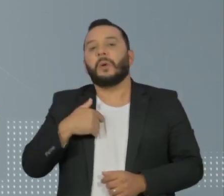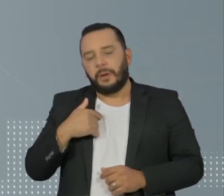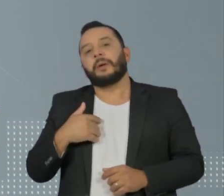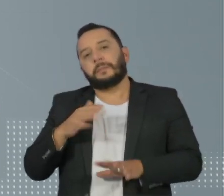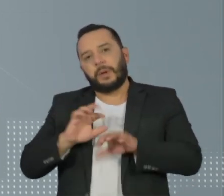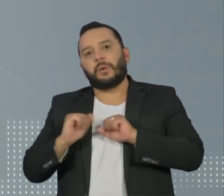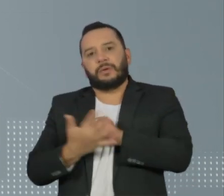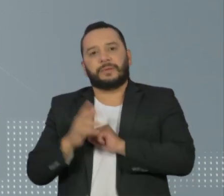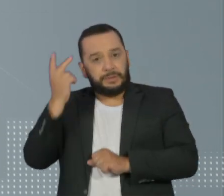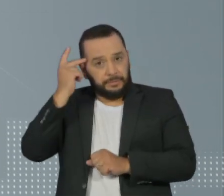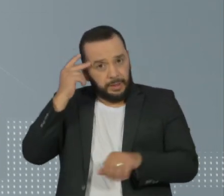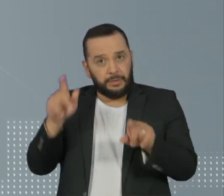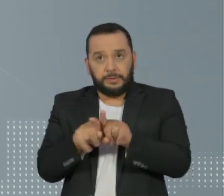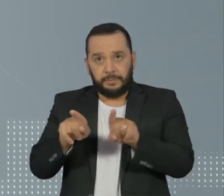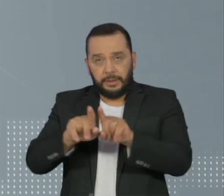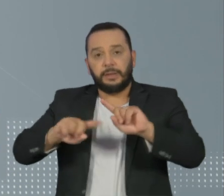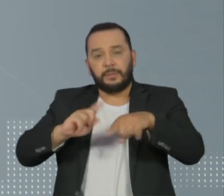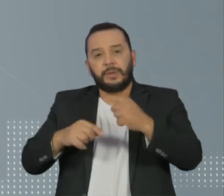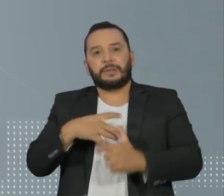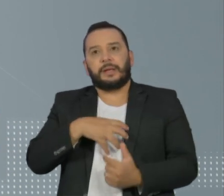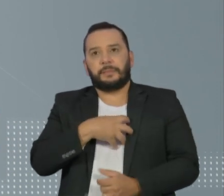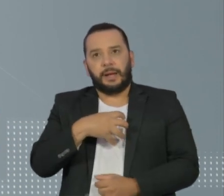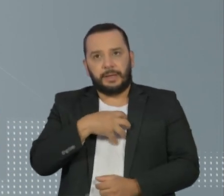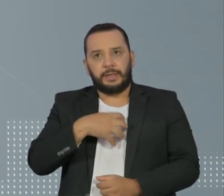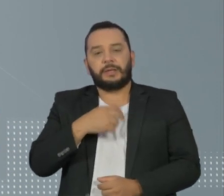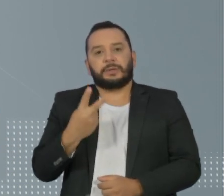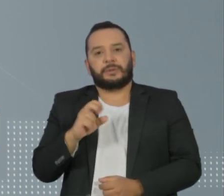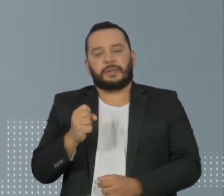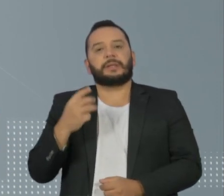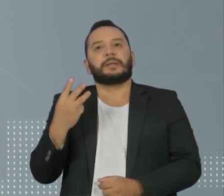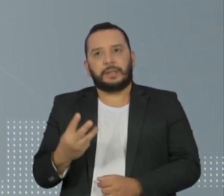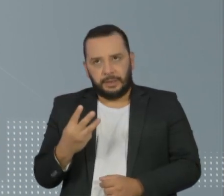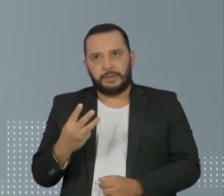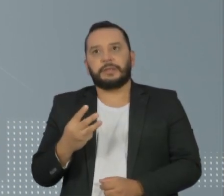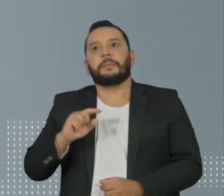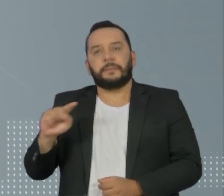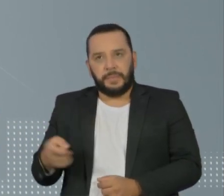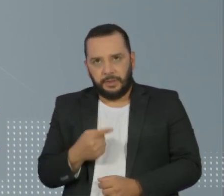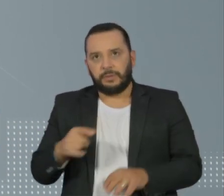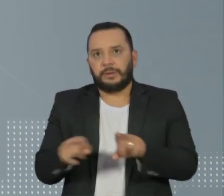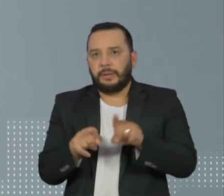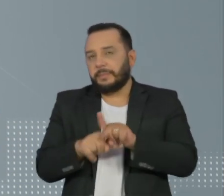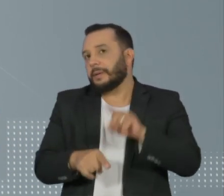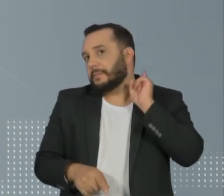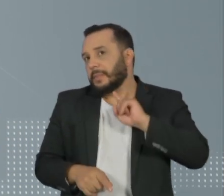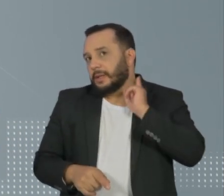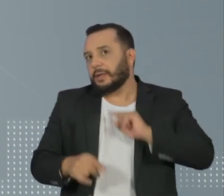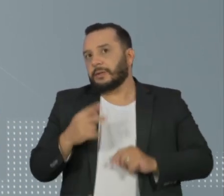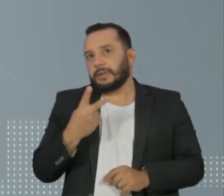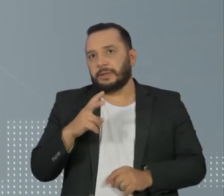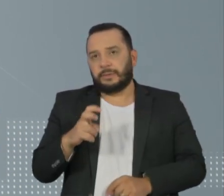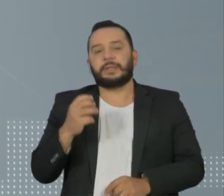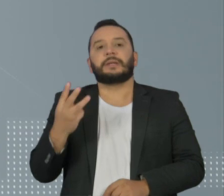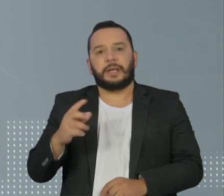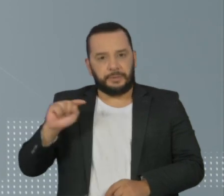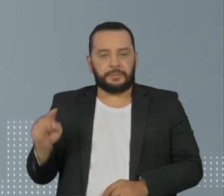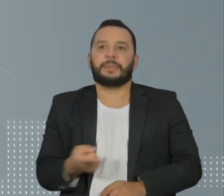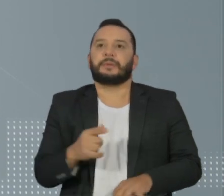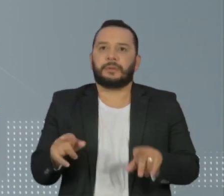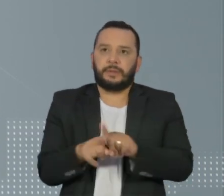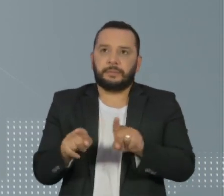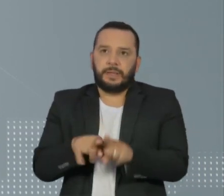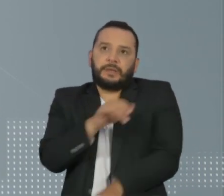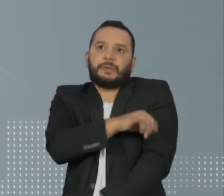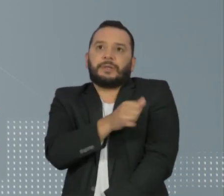Paulo. A seguir, os estados com mais casos são a Bahia, com 283 mil, Minas Gerais, com 253 mil,